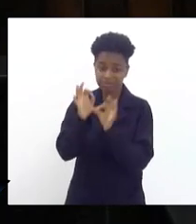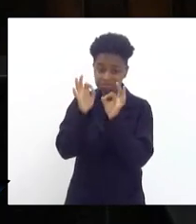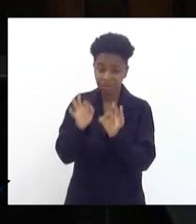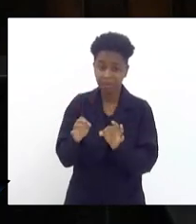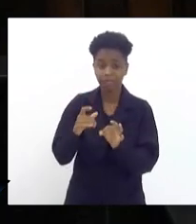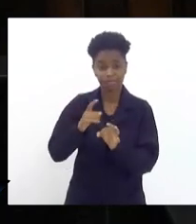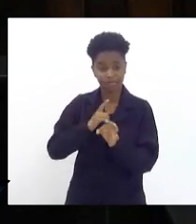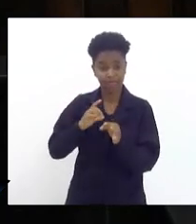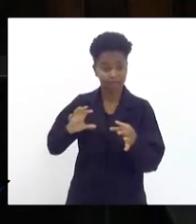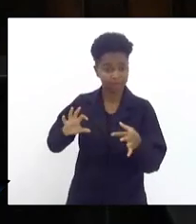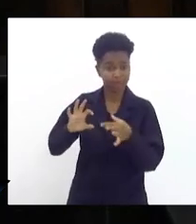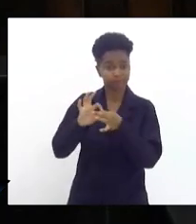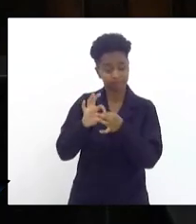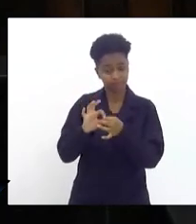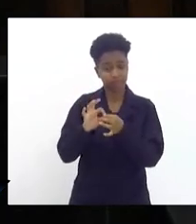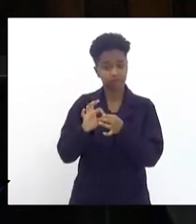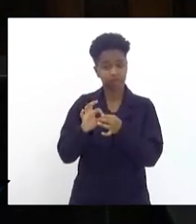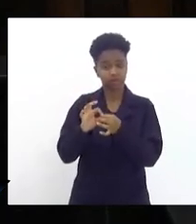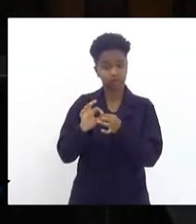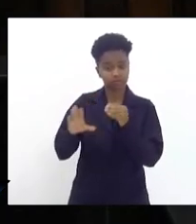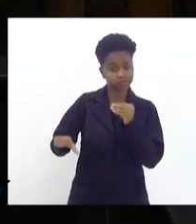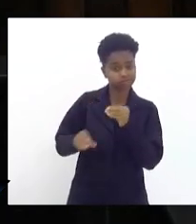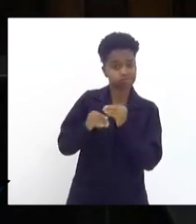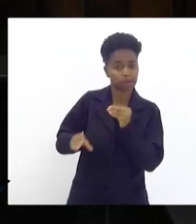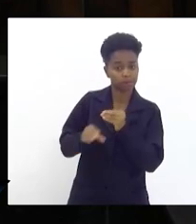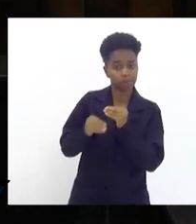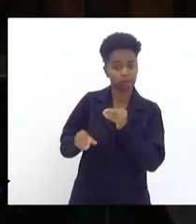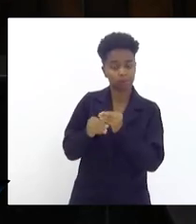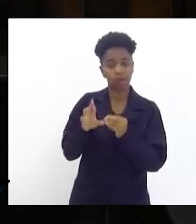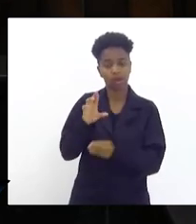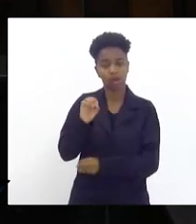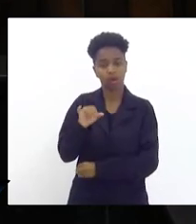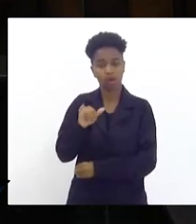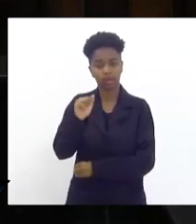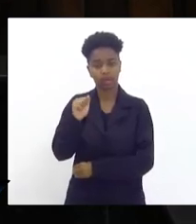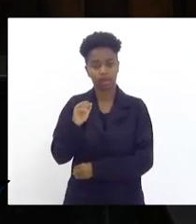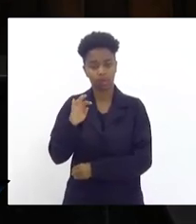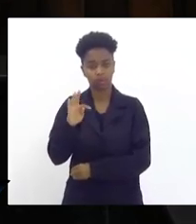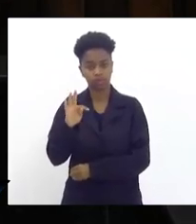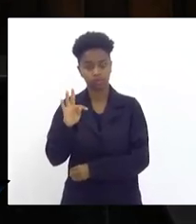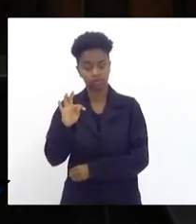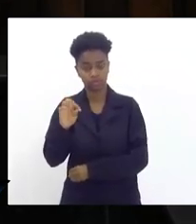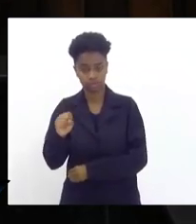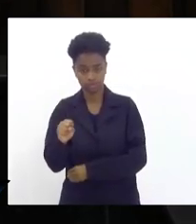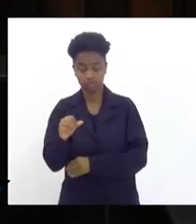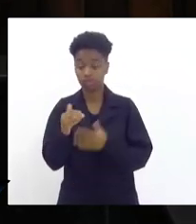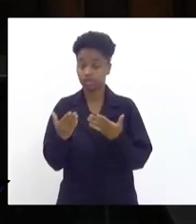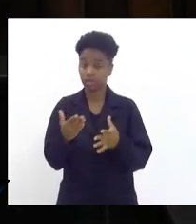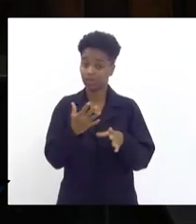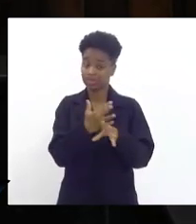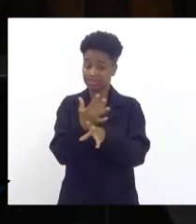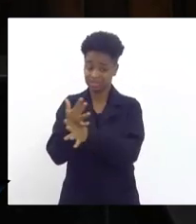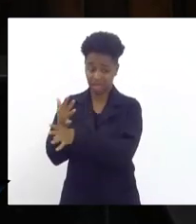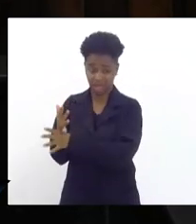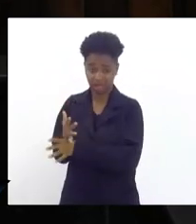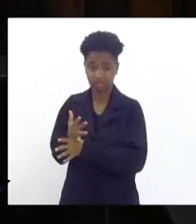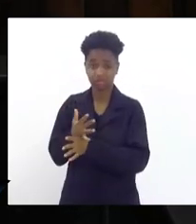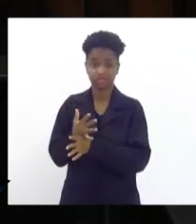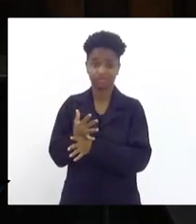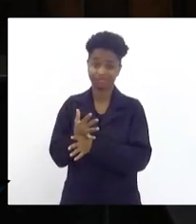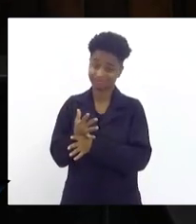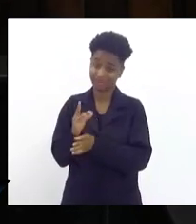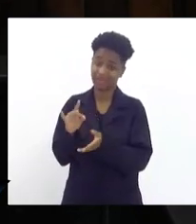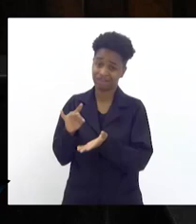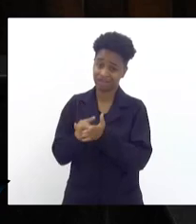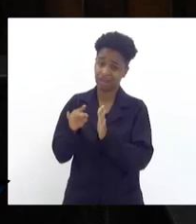detêm parcelas consideráveis de royalties e participação especial, esses municípios irão